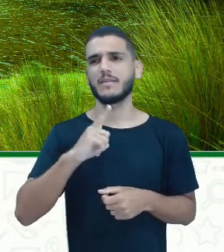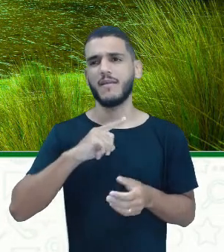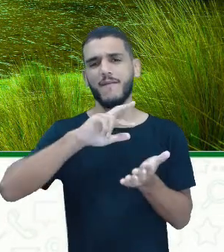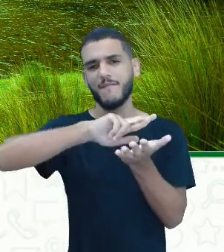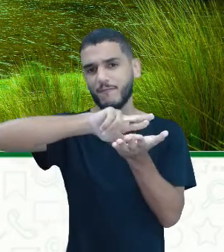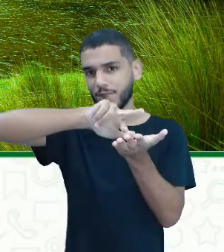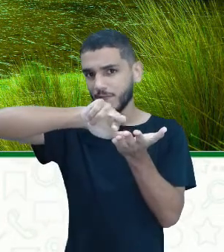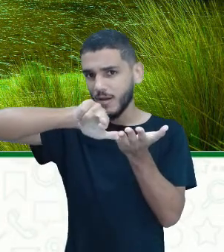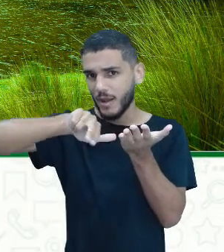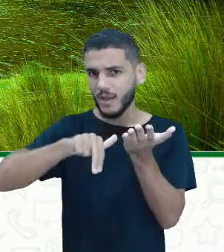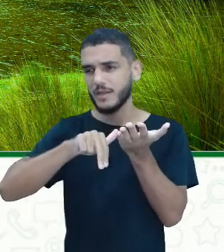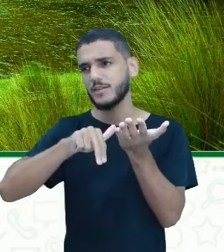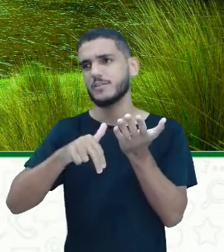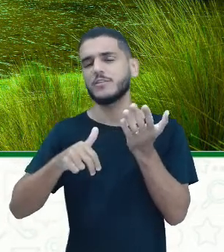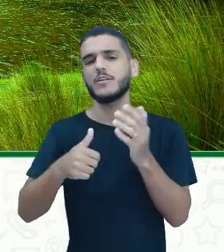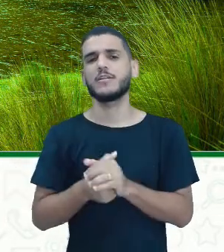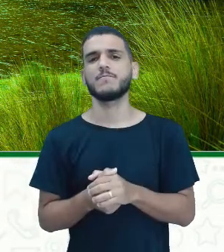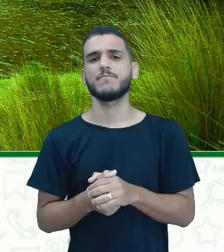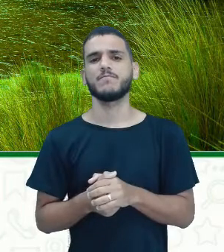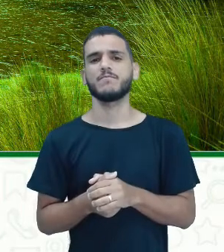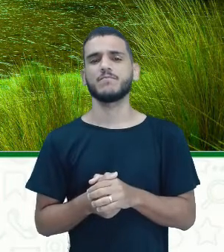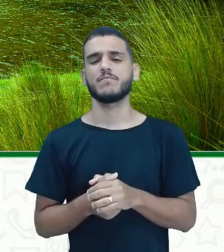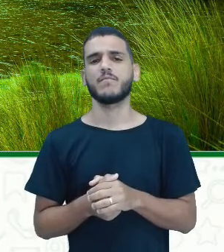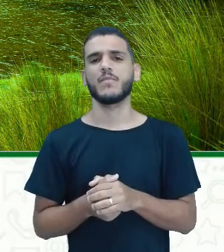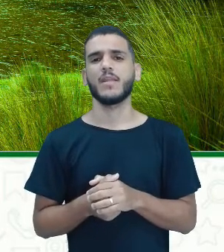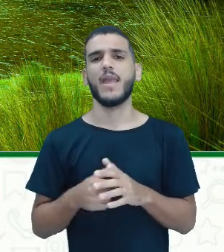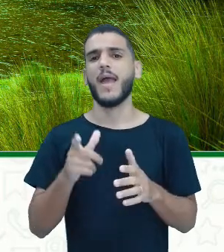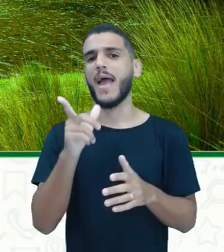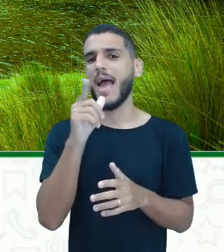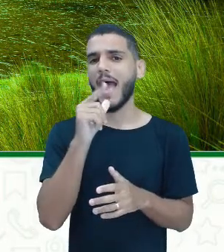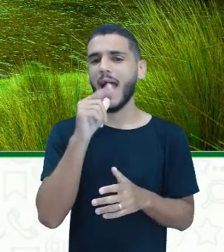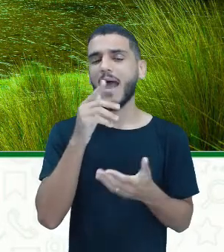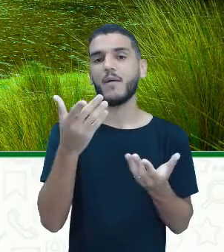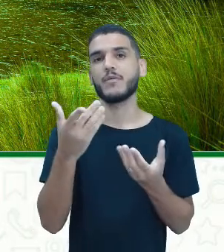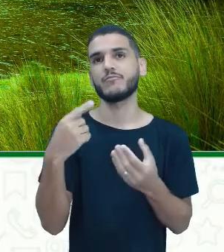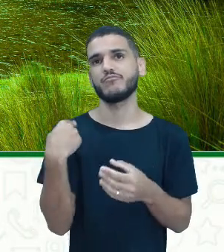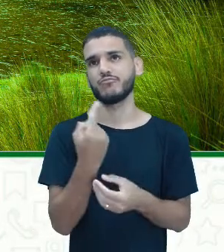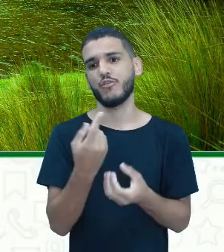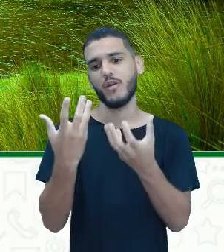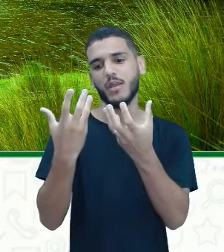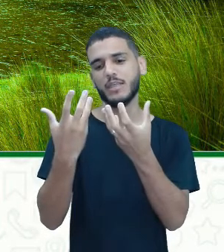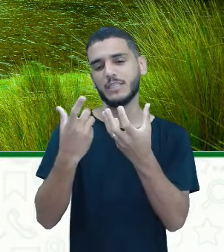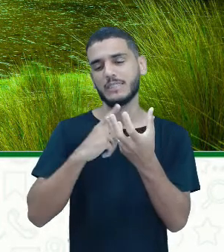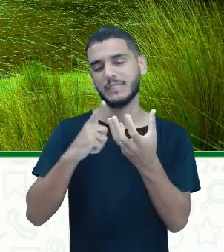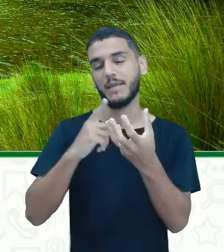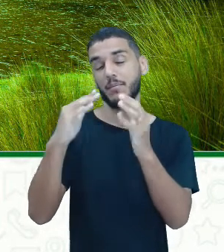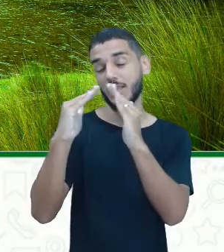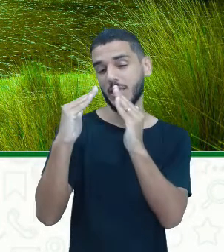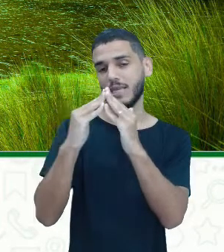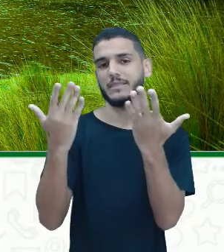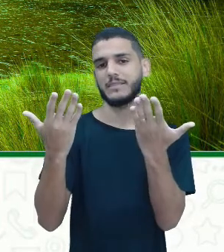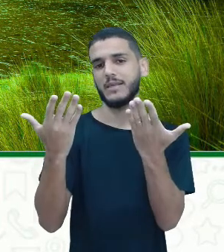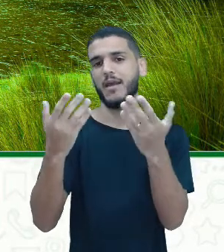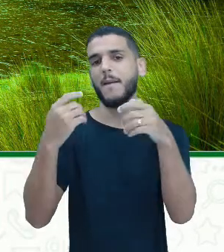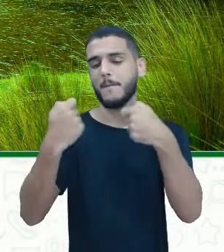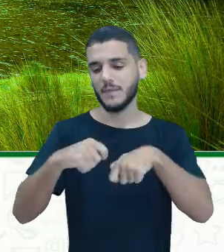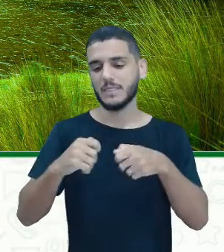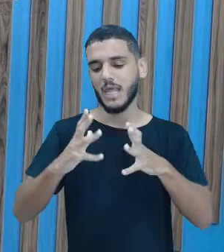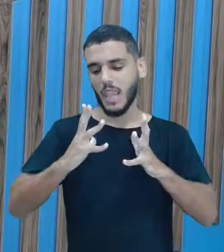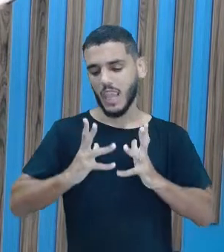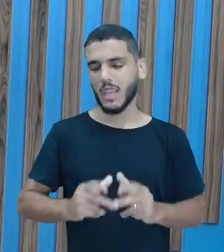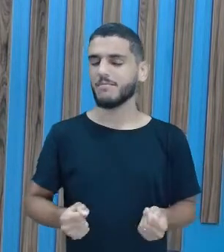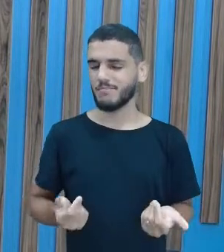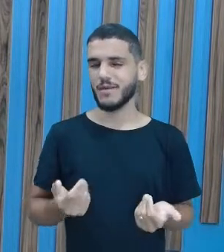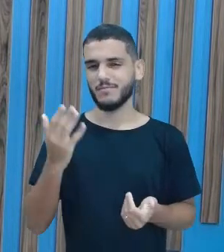consideração para que essa água chegue na nossa casa limpinha, né? Pelo menos que